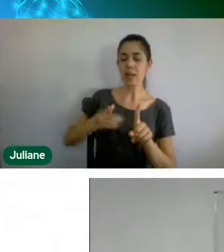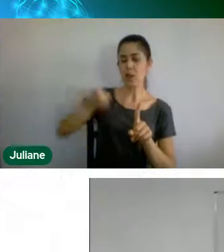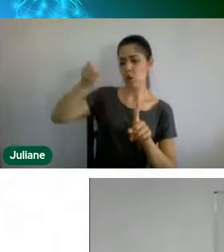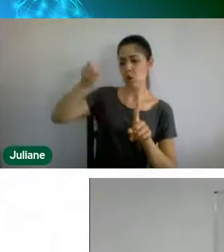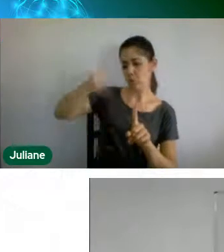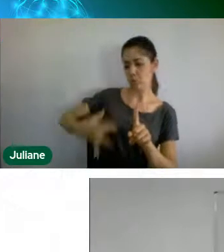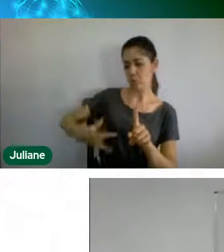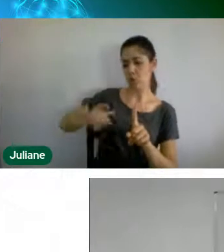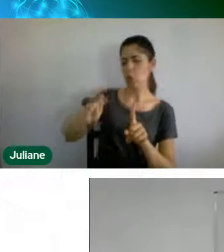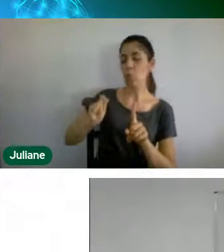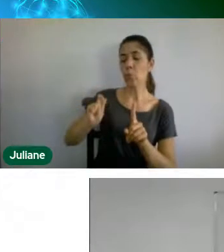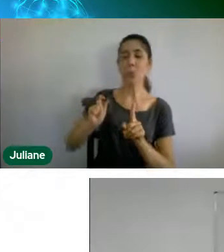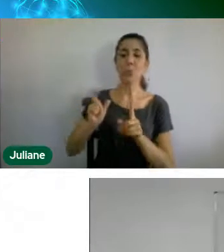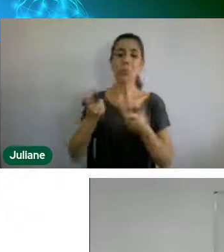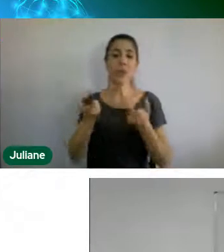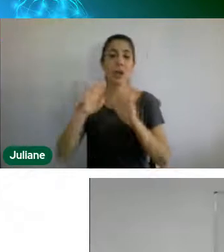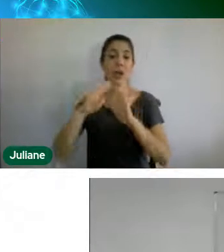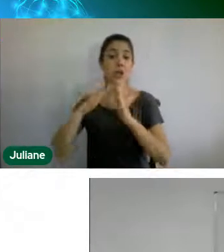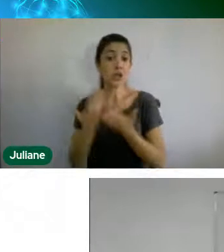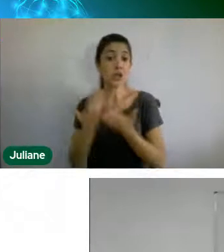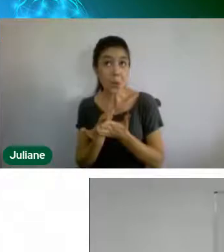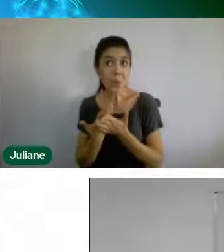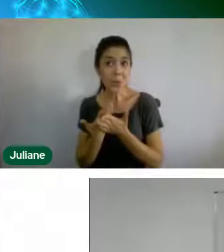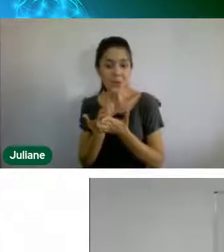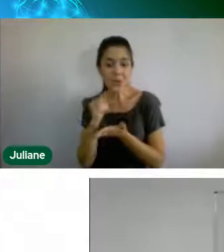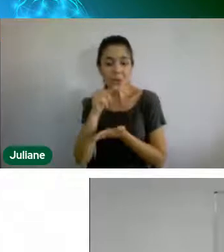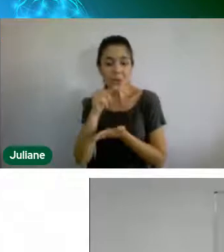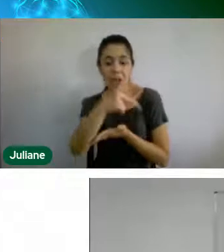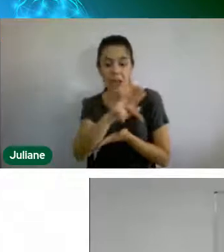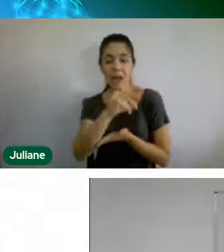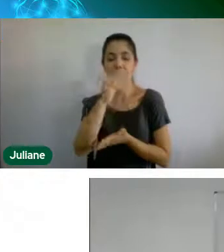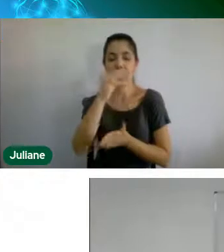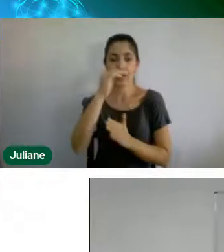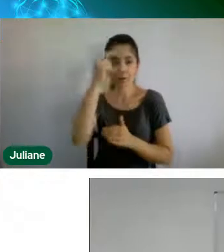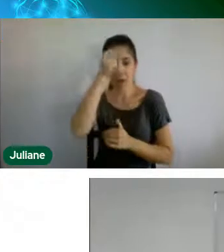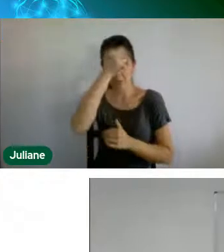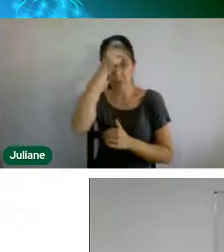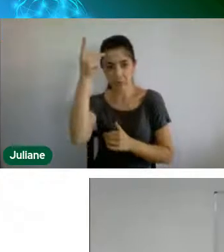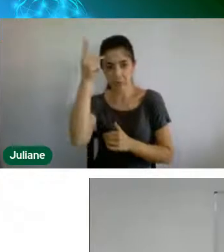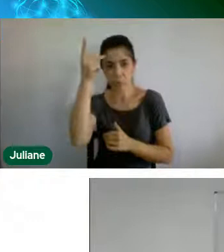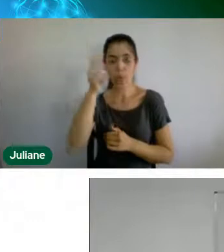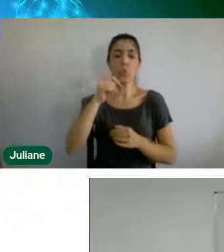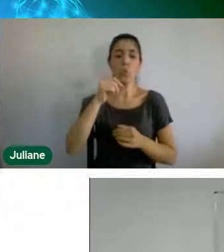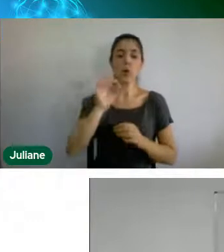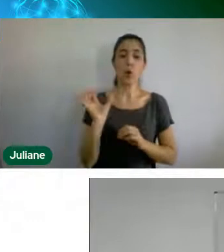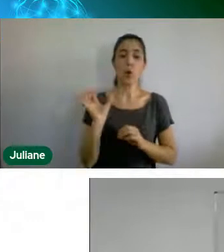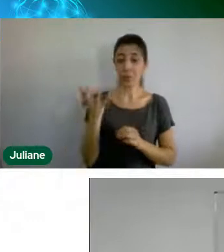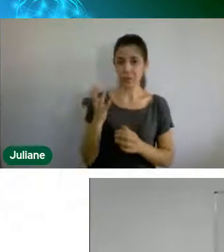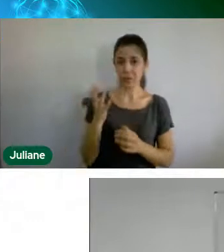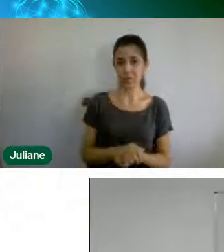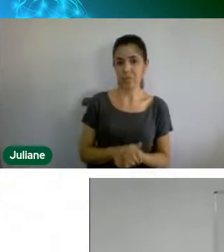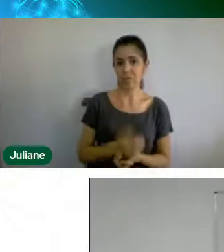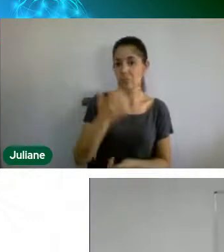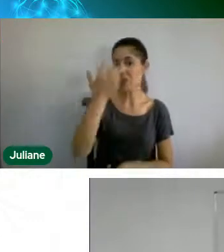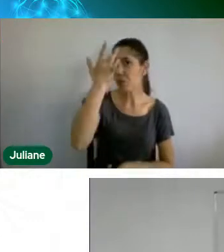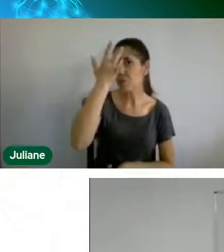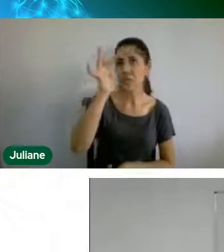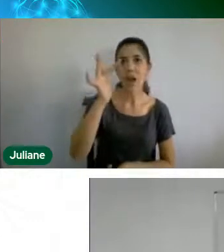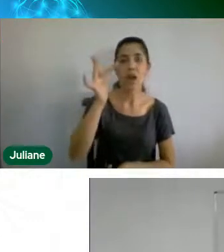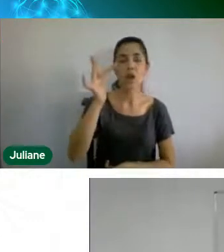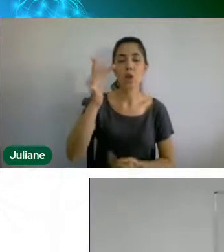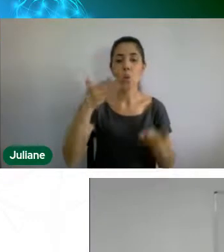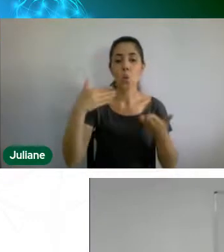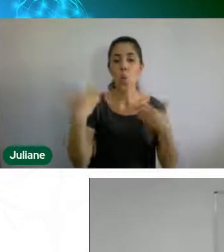e aquilo que eu digo, eu não posso dizer para onde ela vai, ela vai seguir, ela vai juntar mais gente, a ideia da